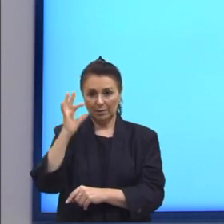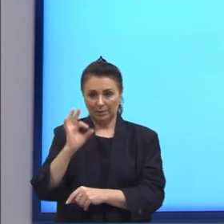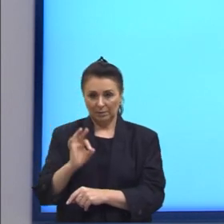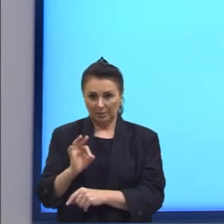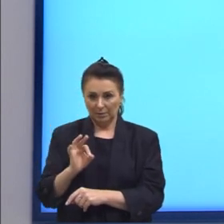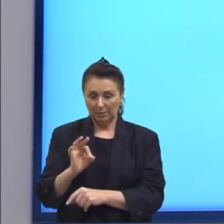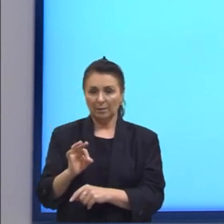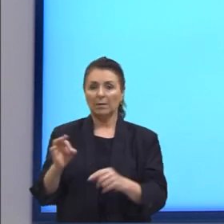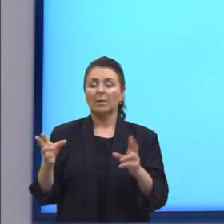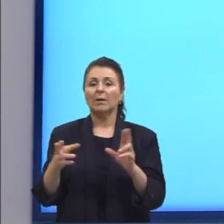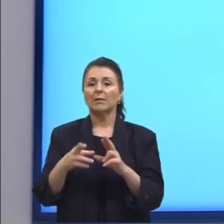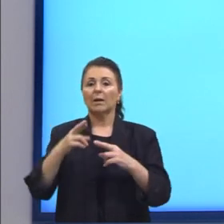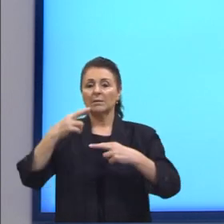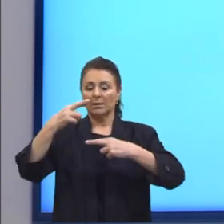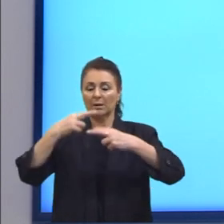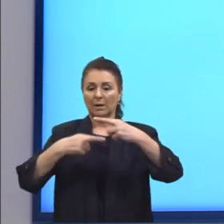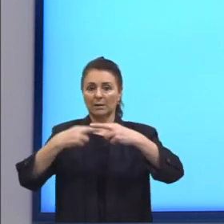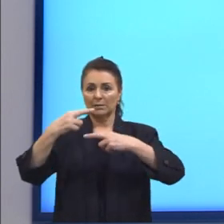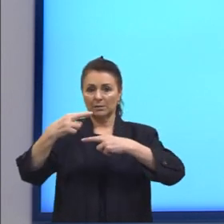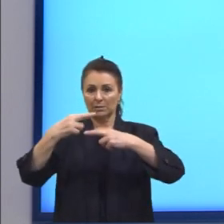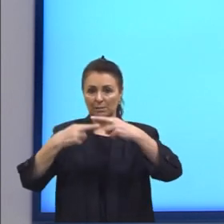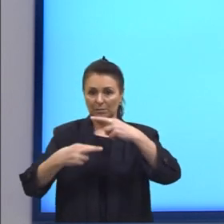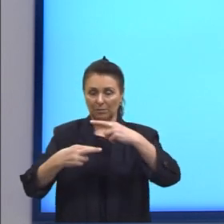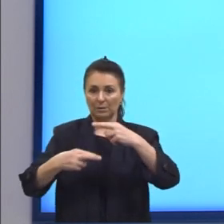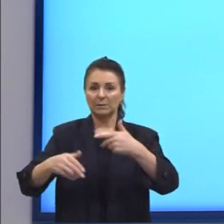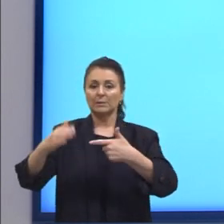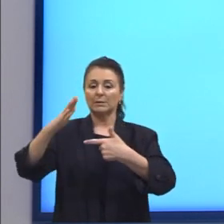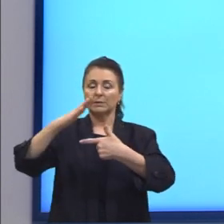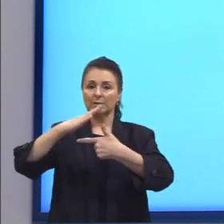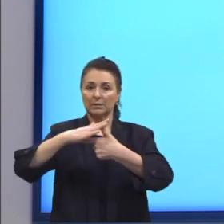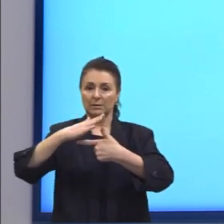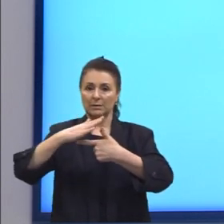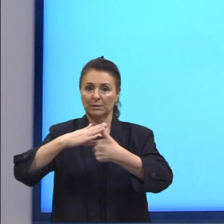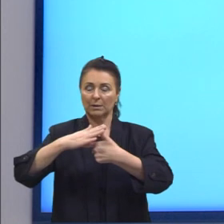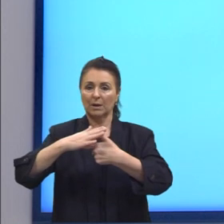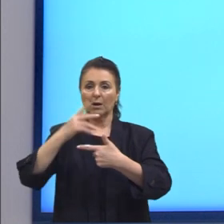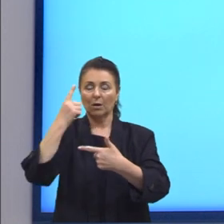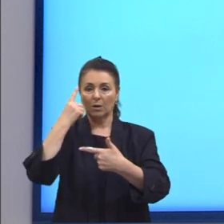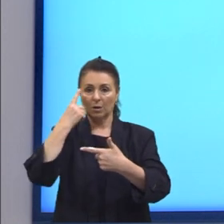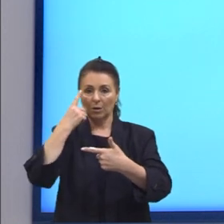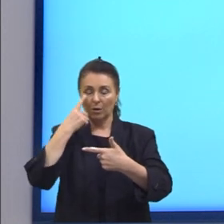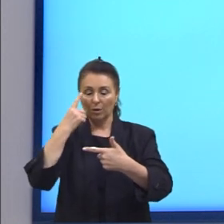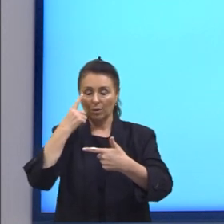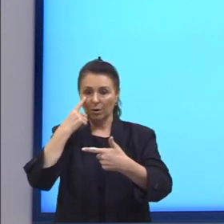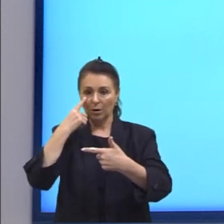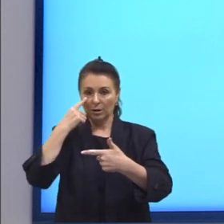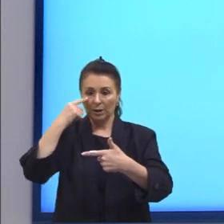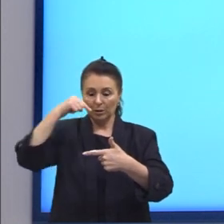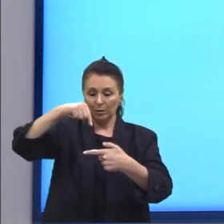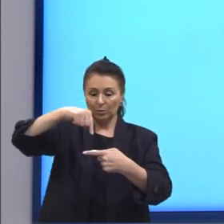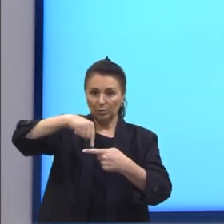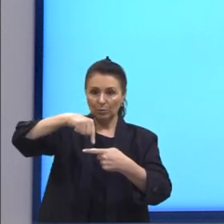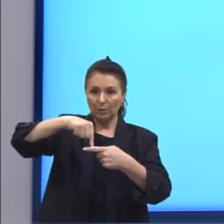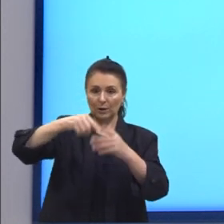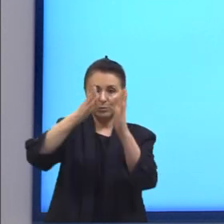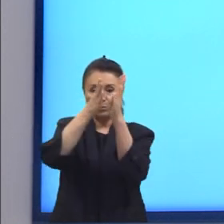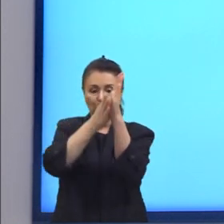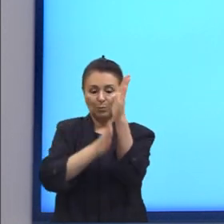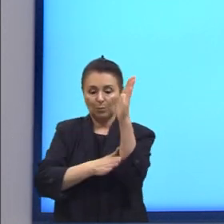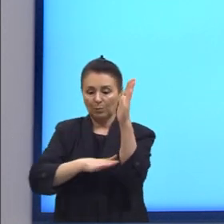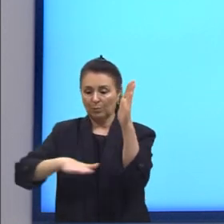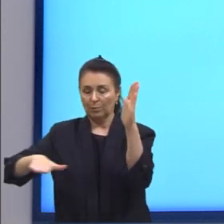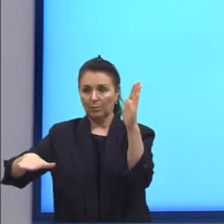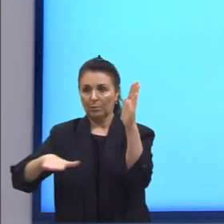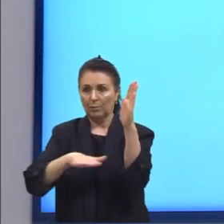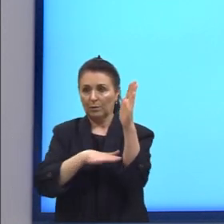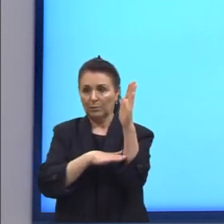razões trigonométricas, basta analisar os valores do eixo no plano cartesiano. Então, aqui nós